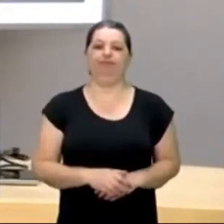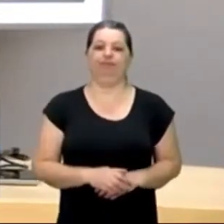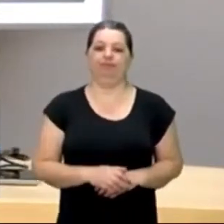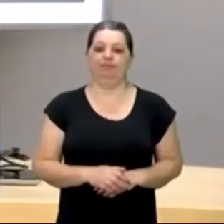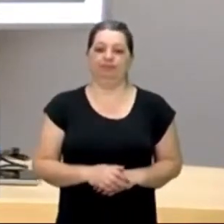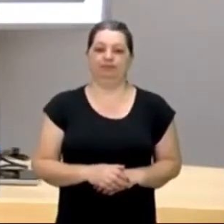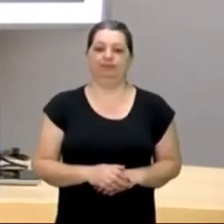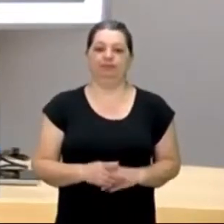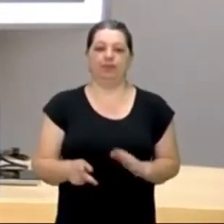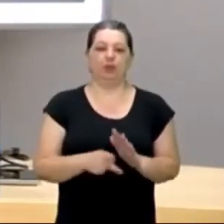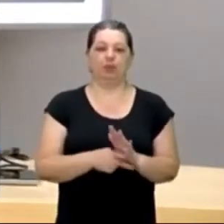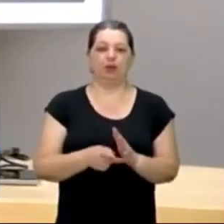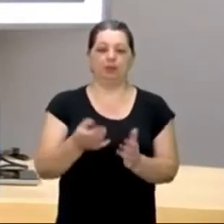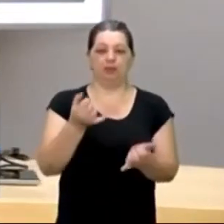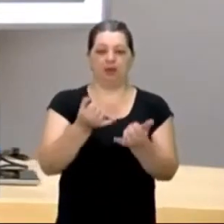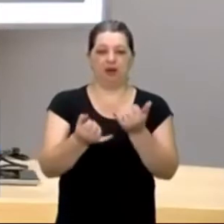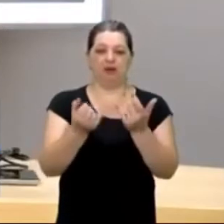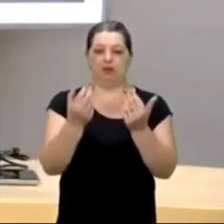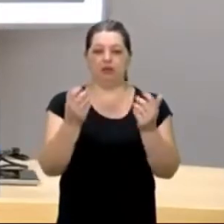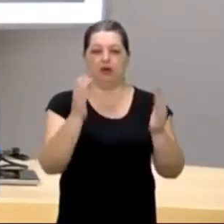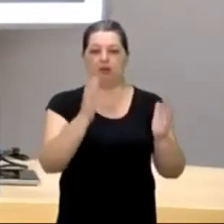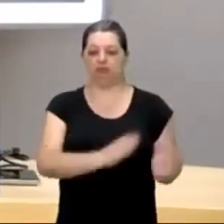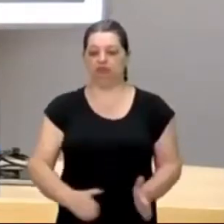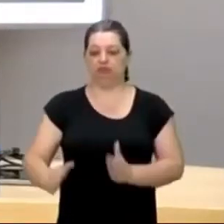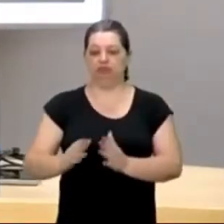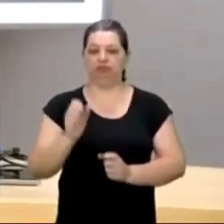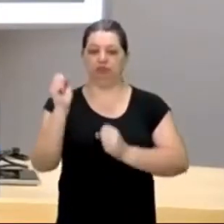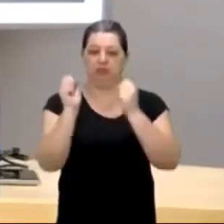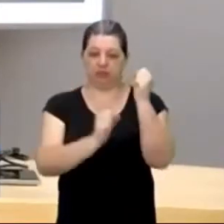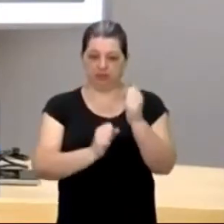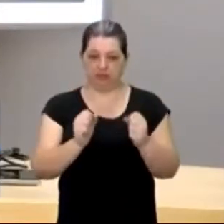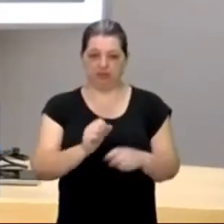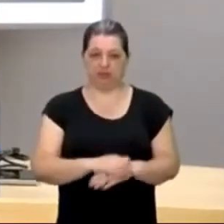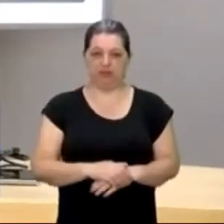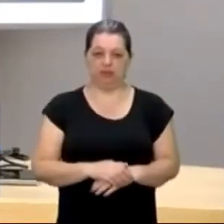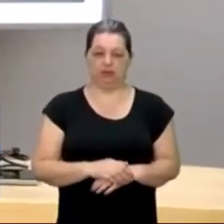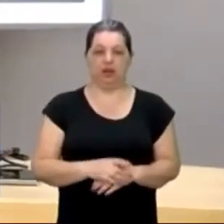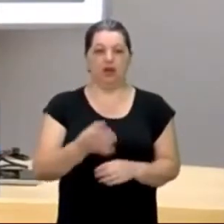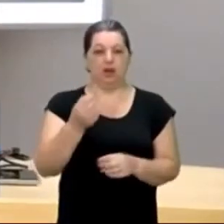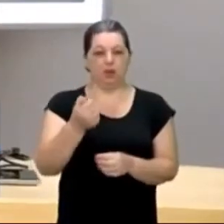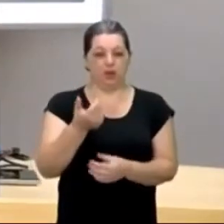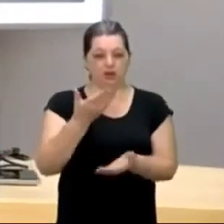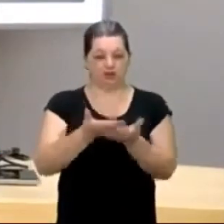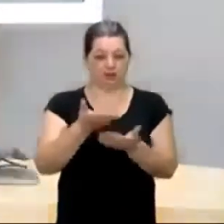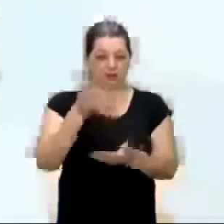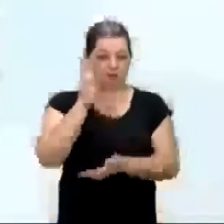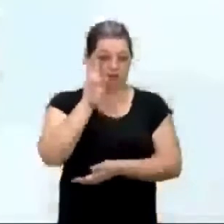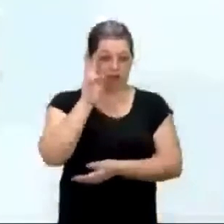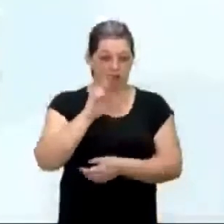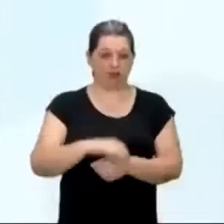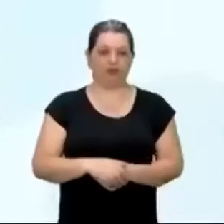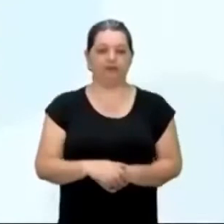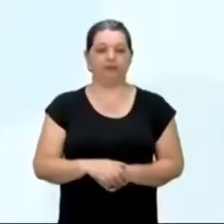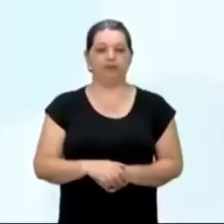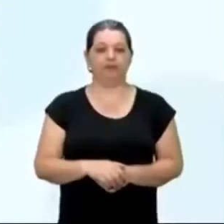exploração, industrial, que teve aqui, então, teve os ciclos, mas, são quase uma aula de história, né, mais um trechinho na tela,